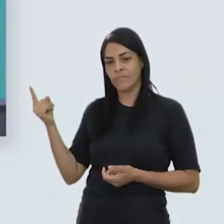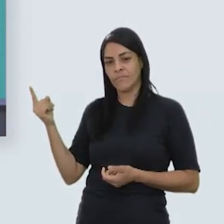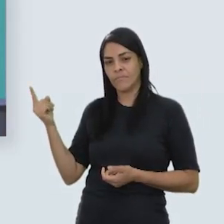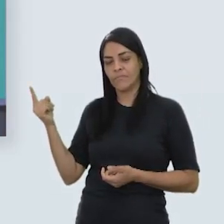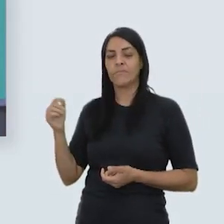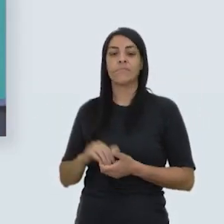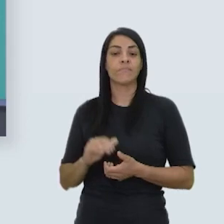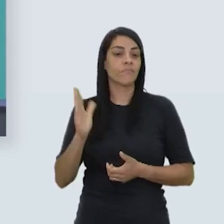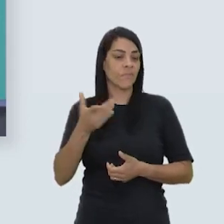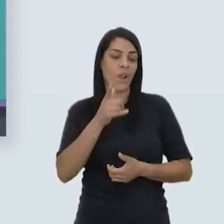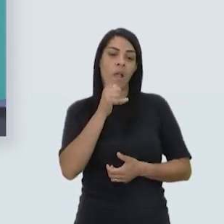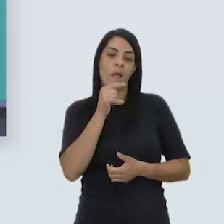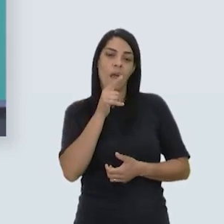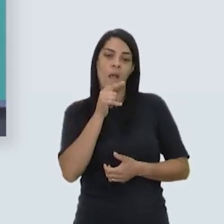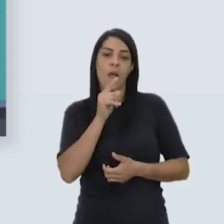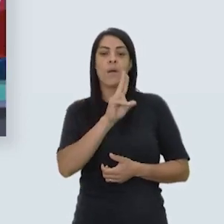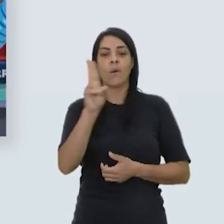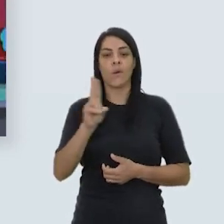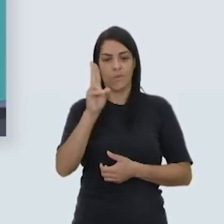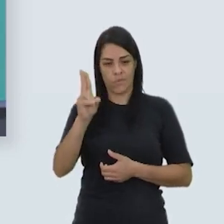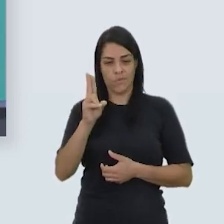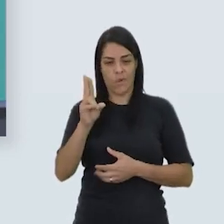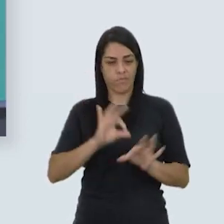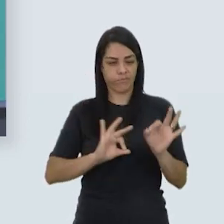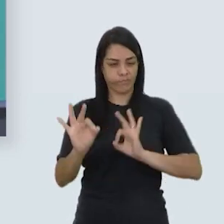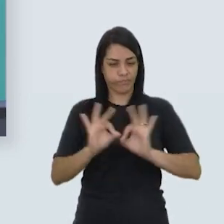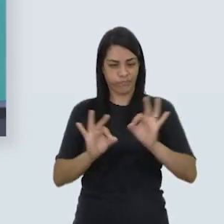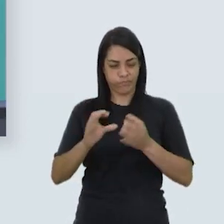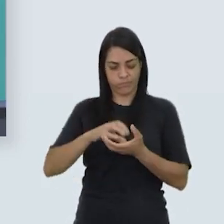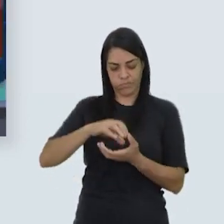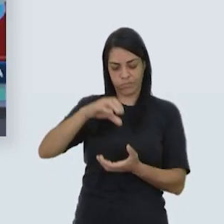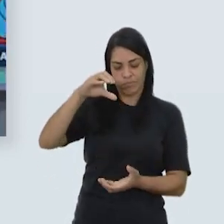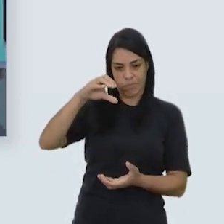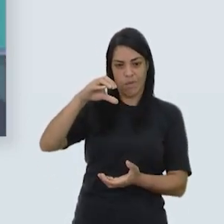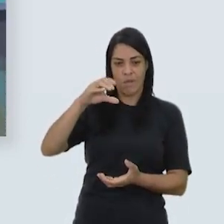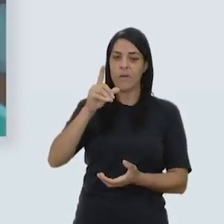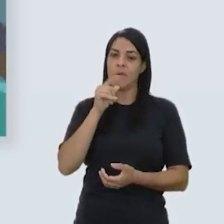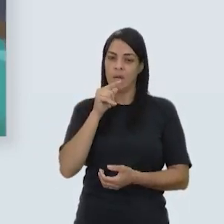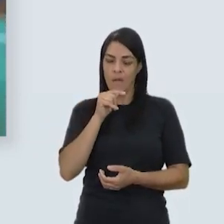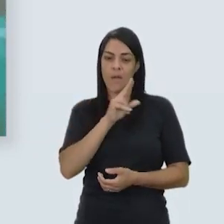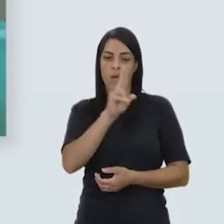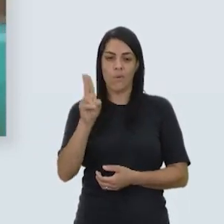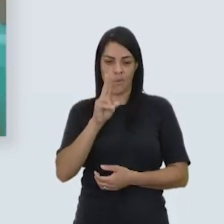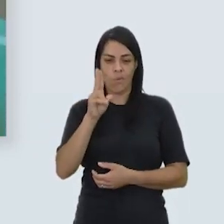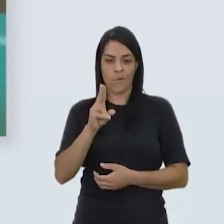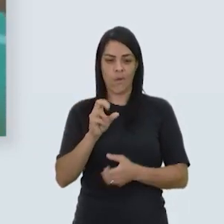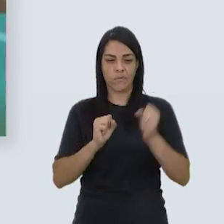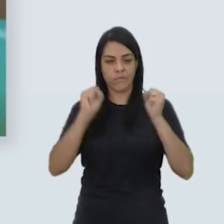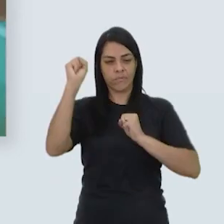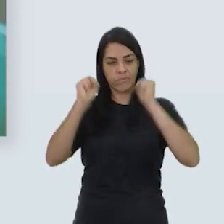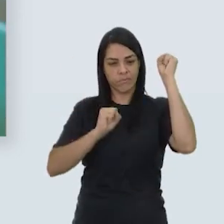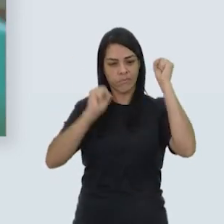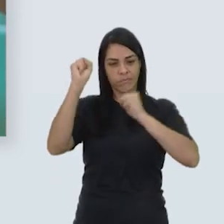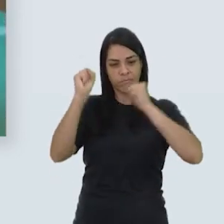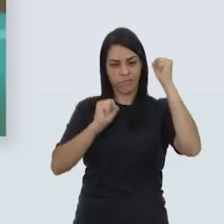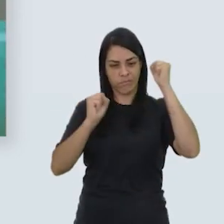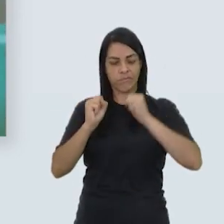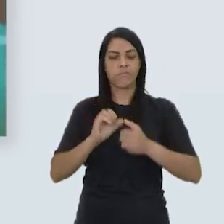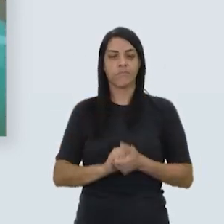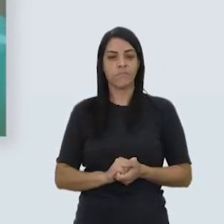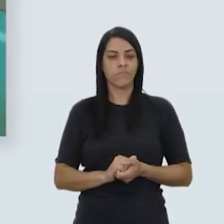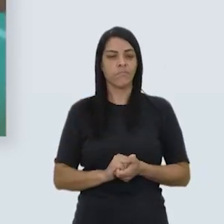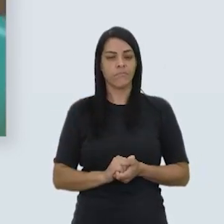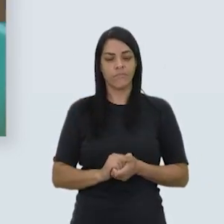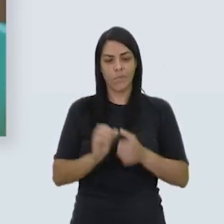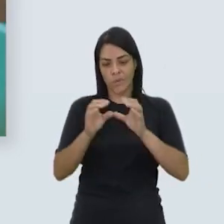Já a água usada na fabricação da garrafa d'água é reutilizada nas indústrias. Mas um volume grande é contaminado, virando